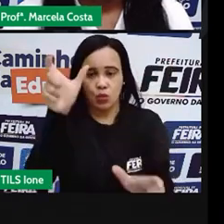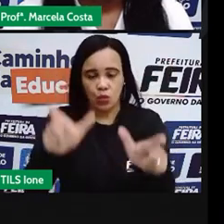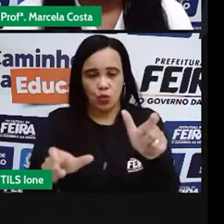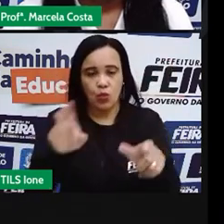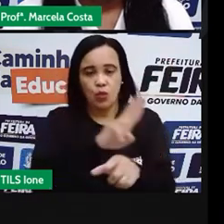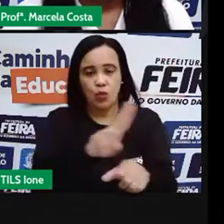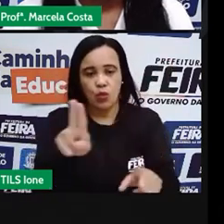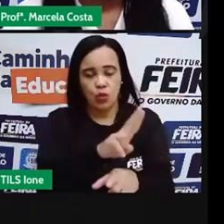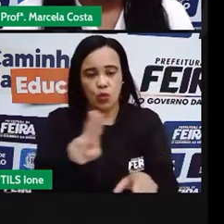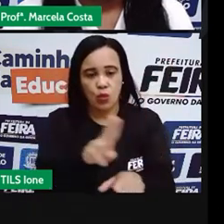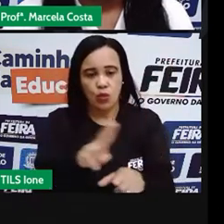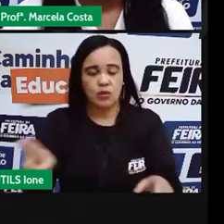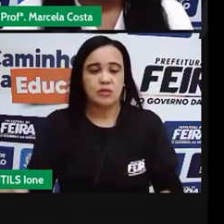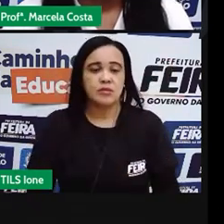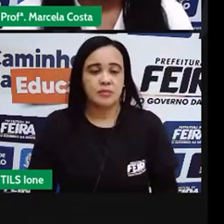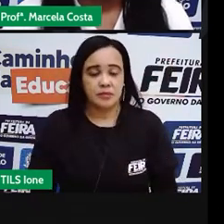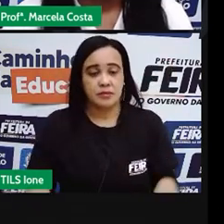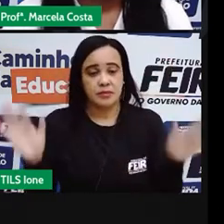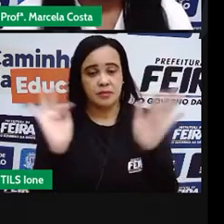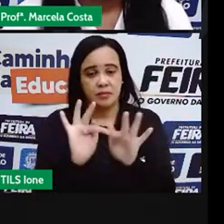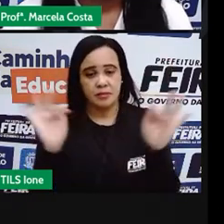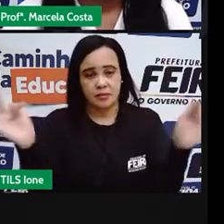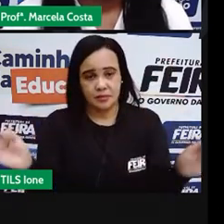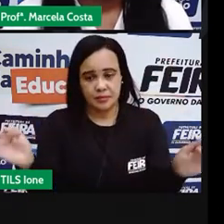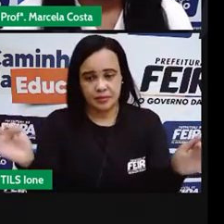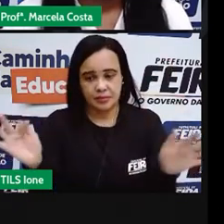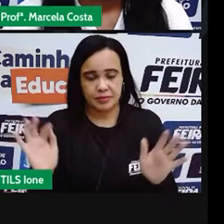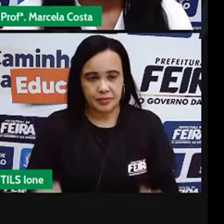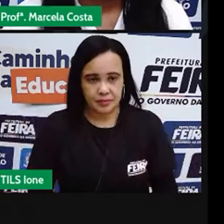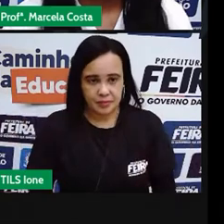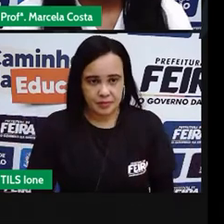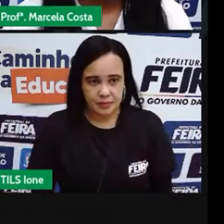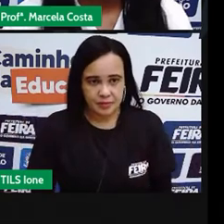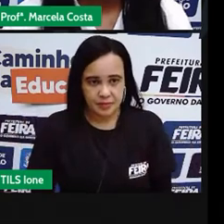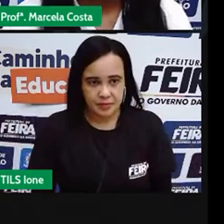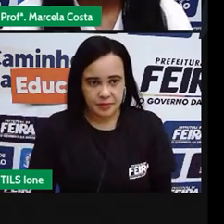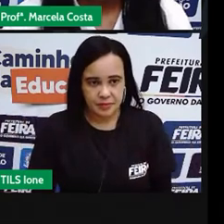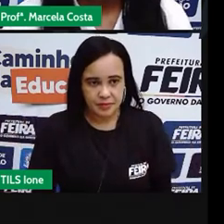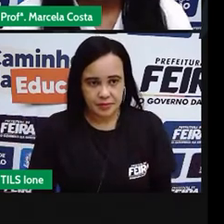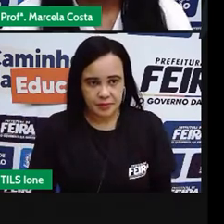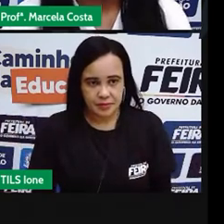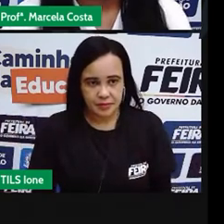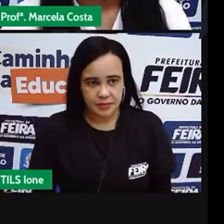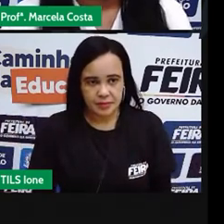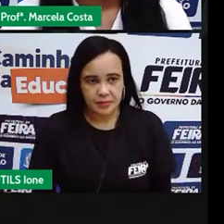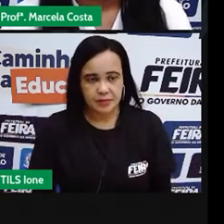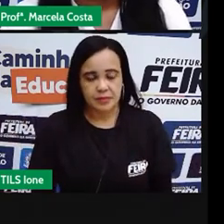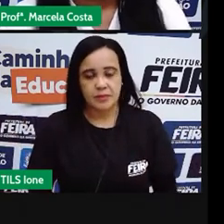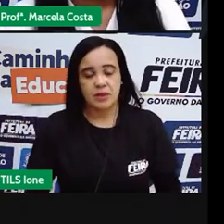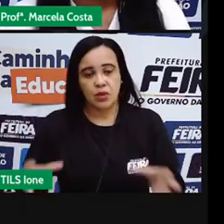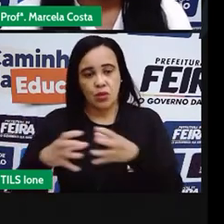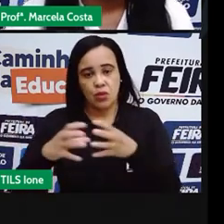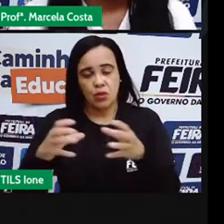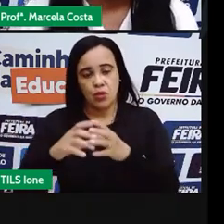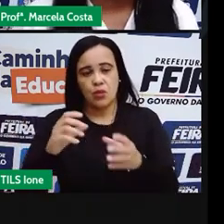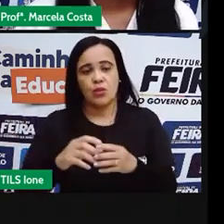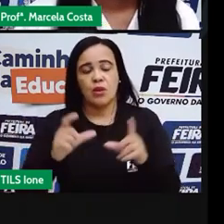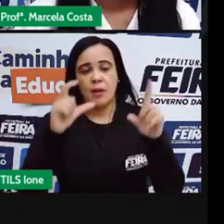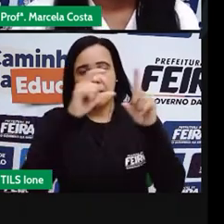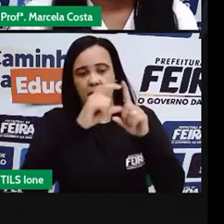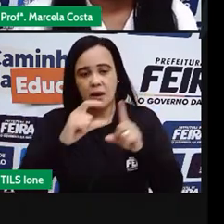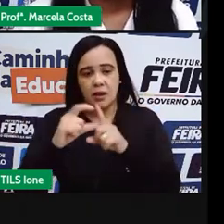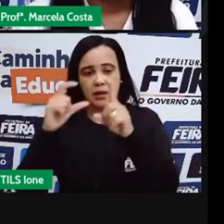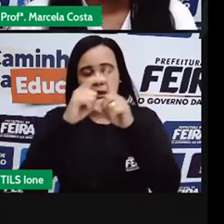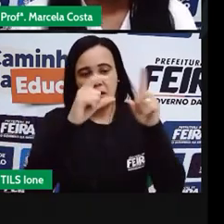A frase é um conjunto de palavras que comunica